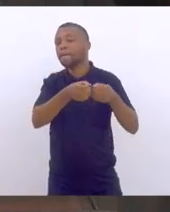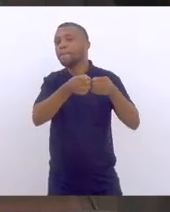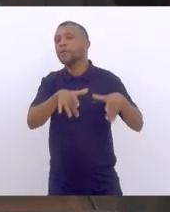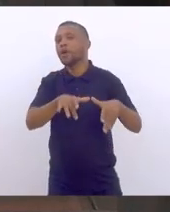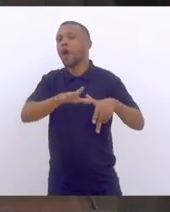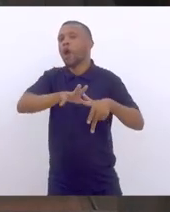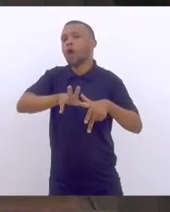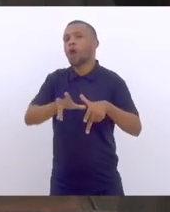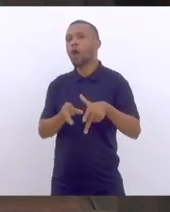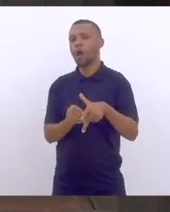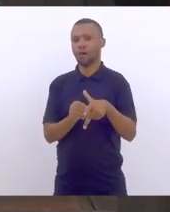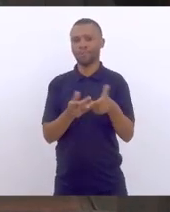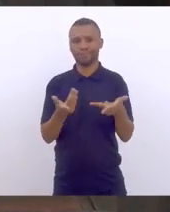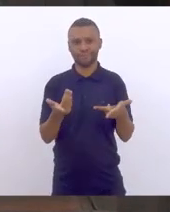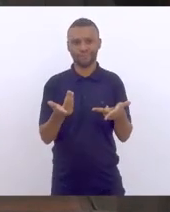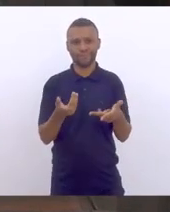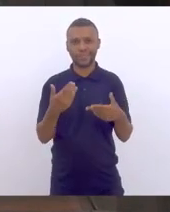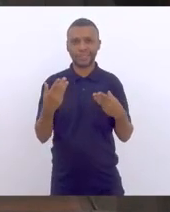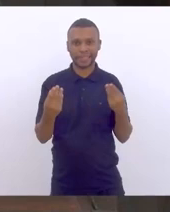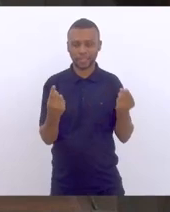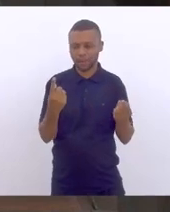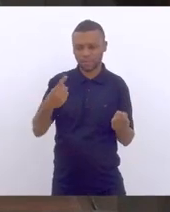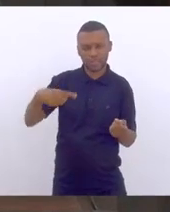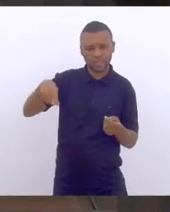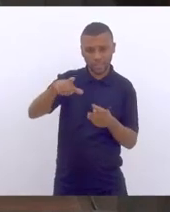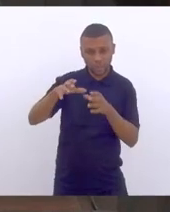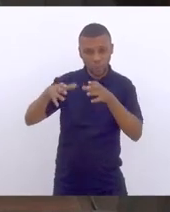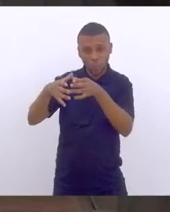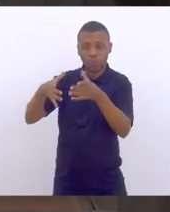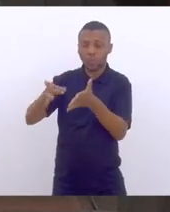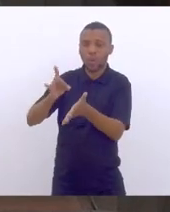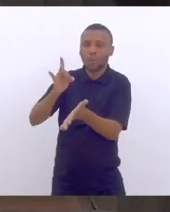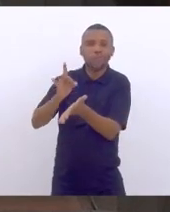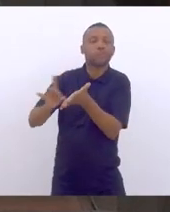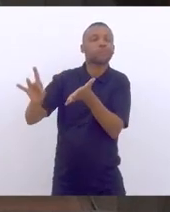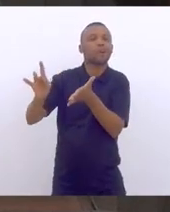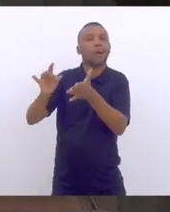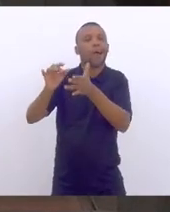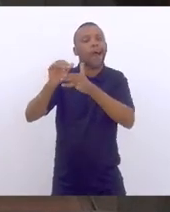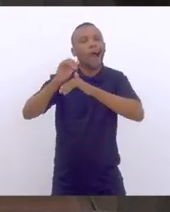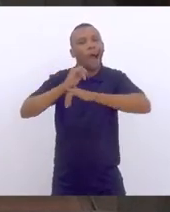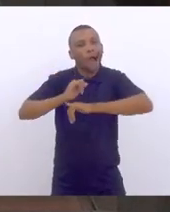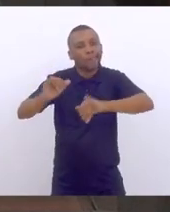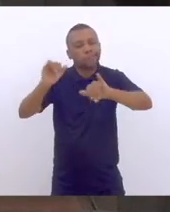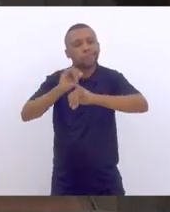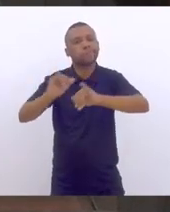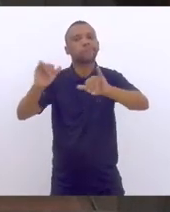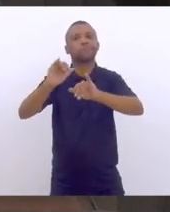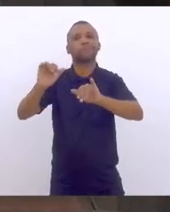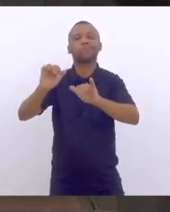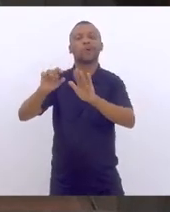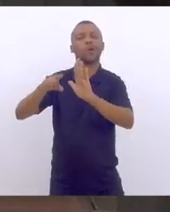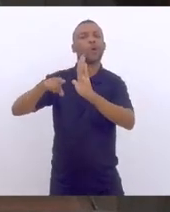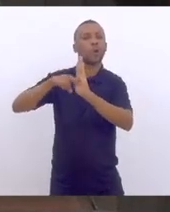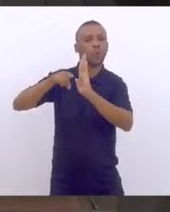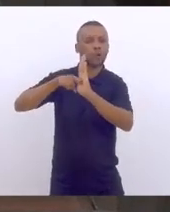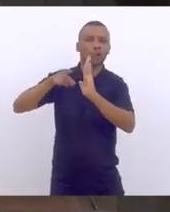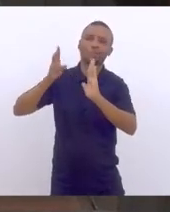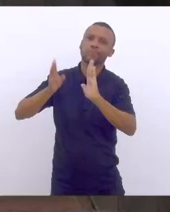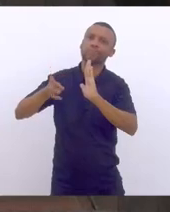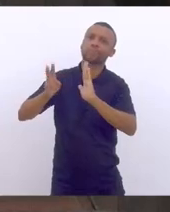Em não satisfeita, senhora presidente, as notícias ruins continuaram, inclusive, com